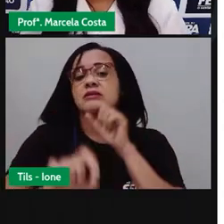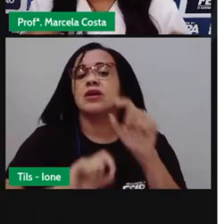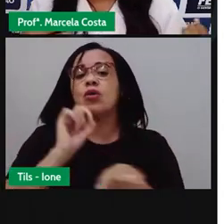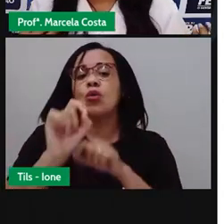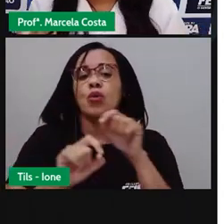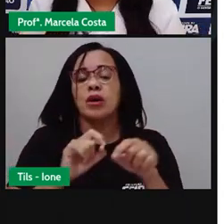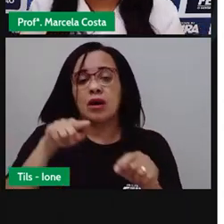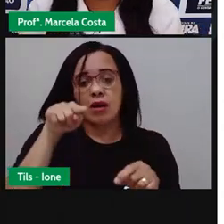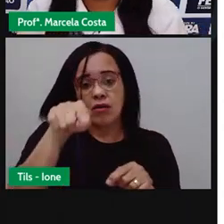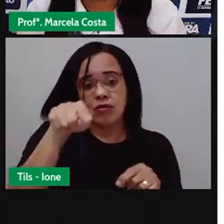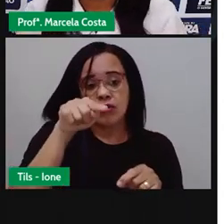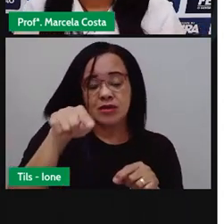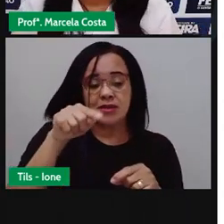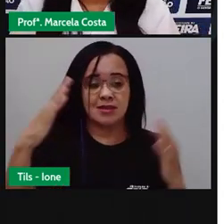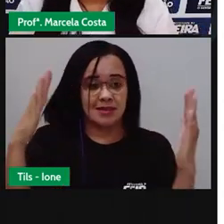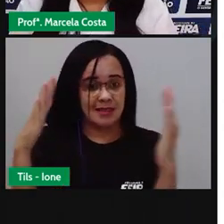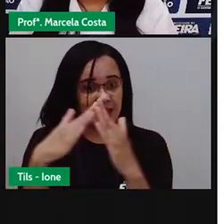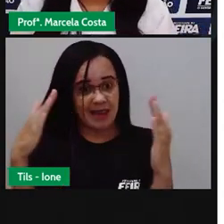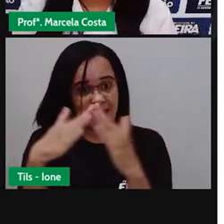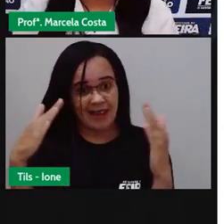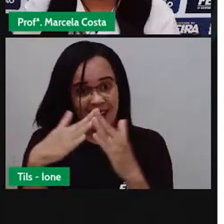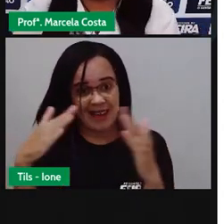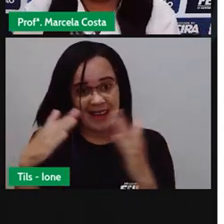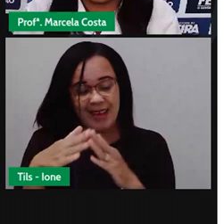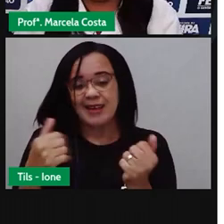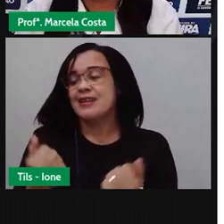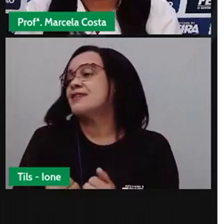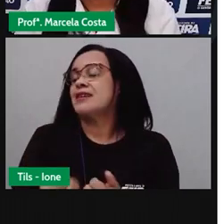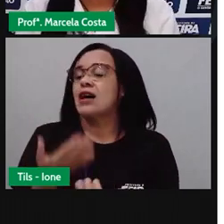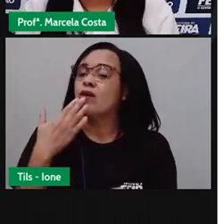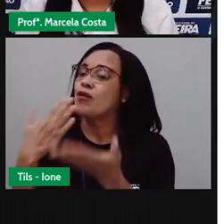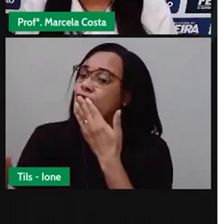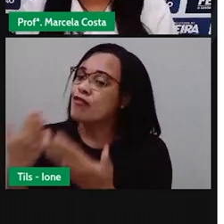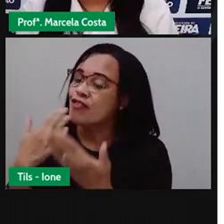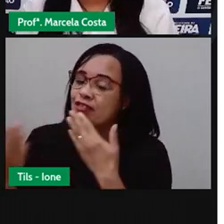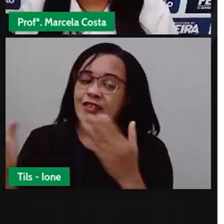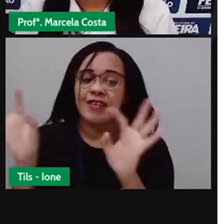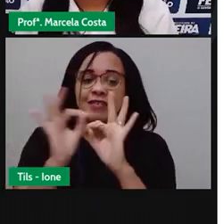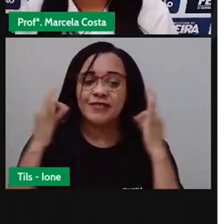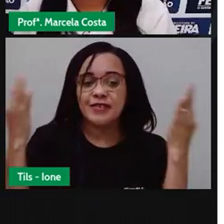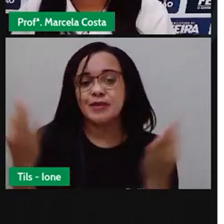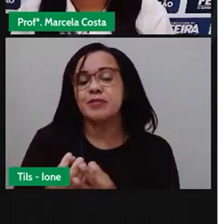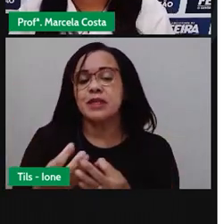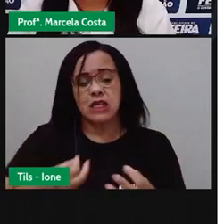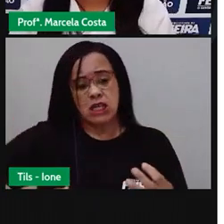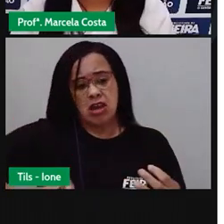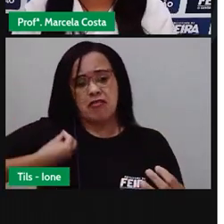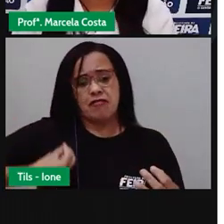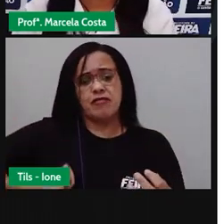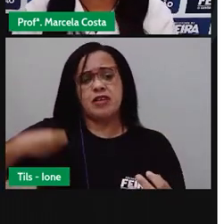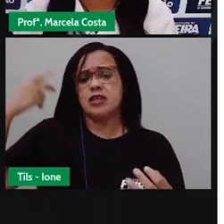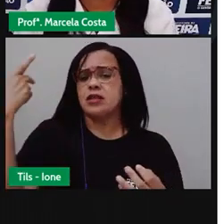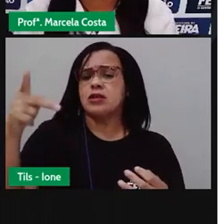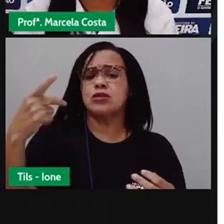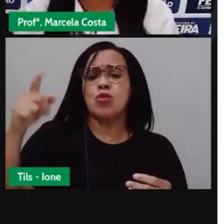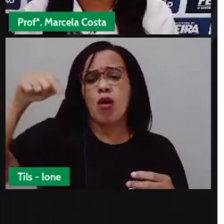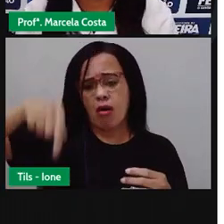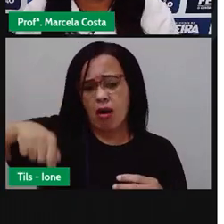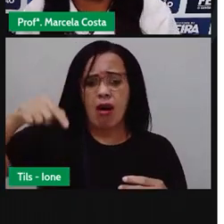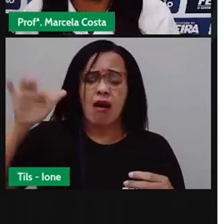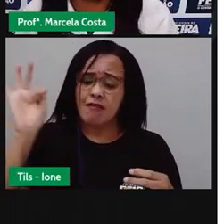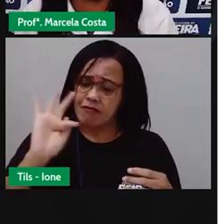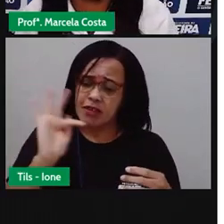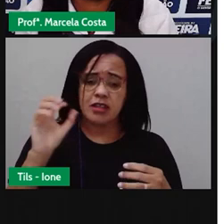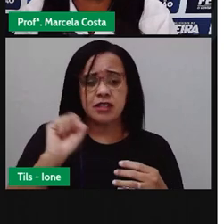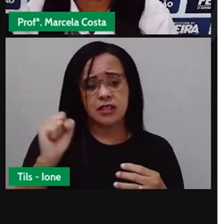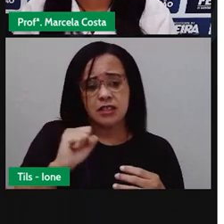você fazer isso em casa. Converse com seus familiares sobre a história de vida deles em relação à Feira de Santana e o